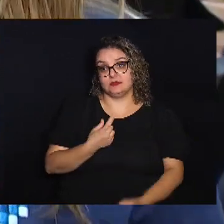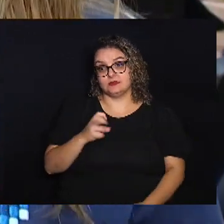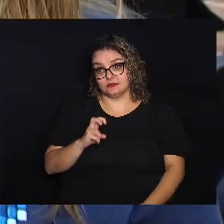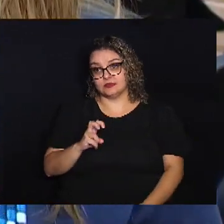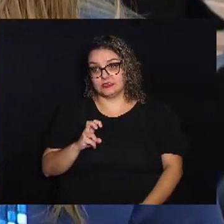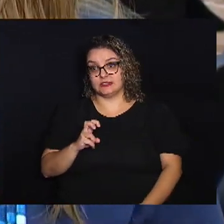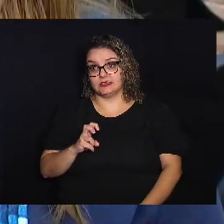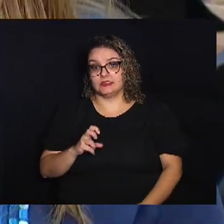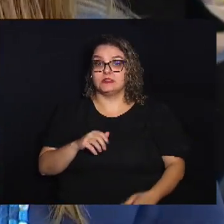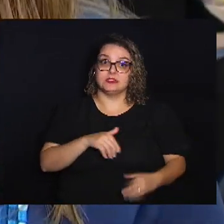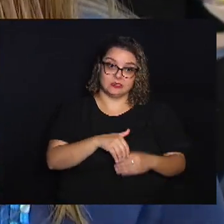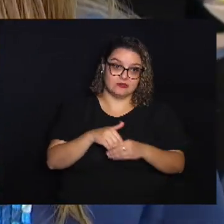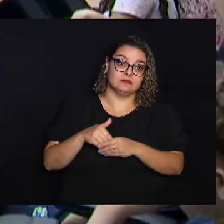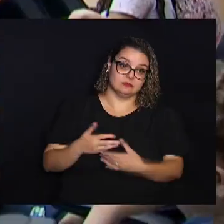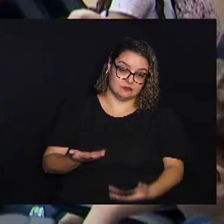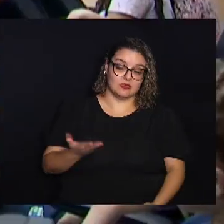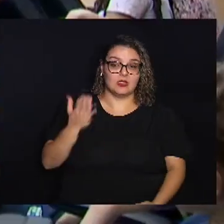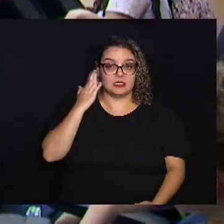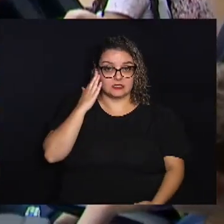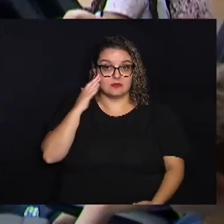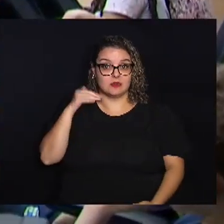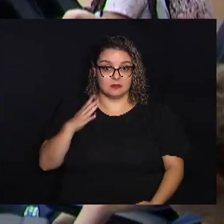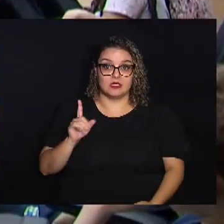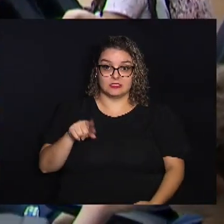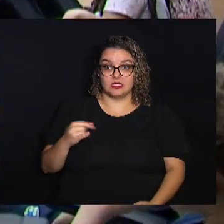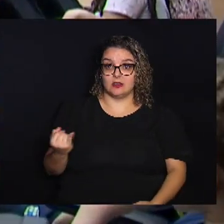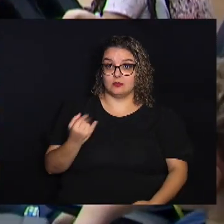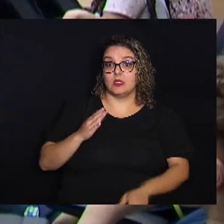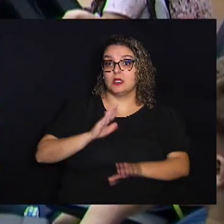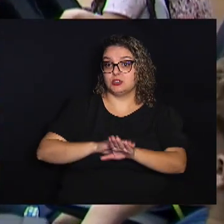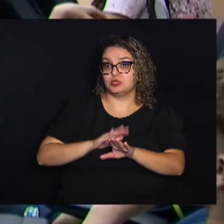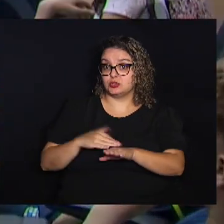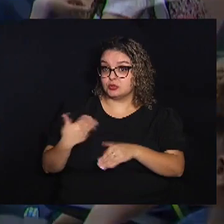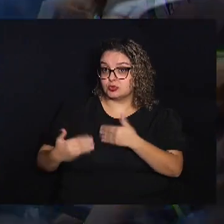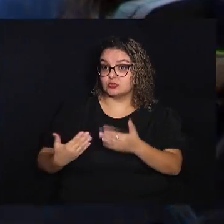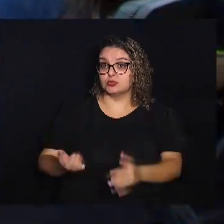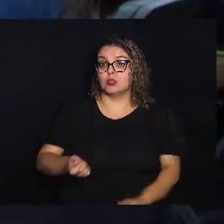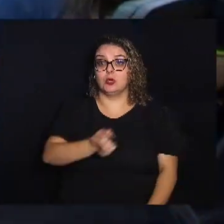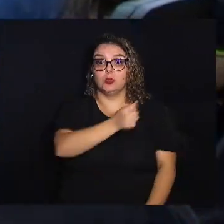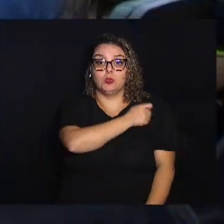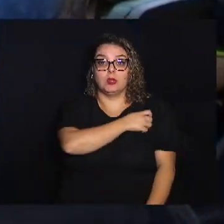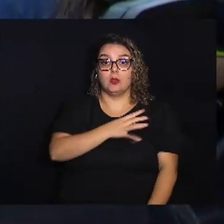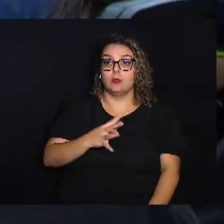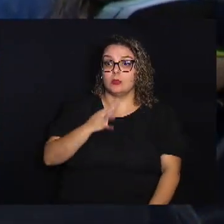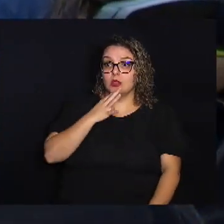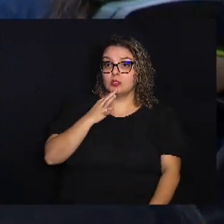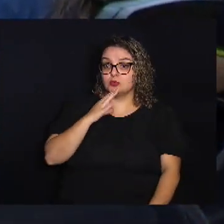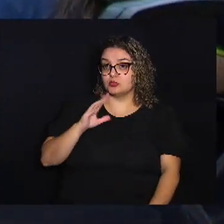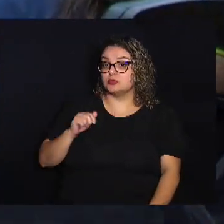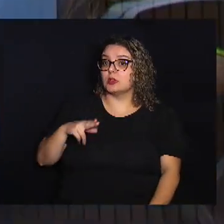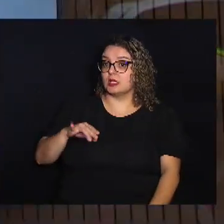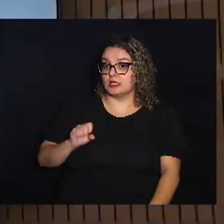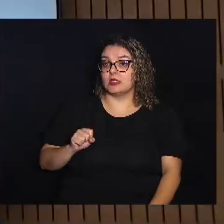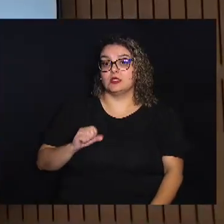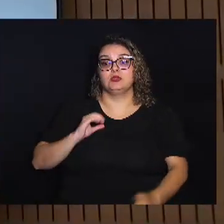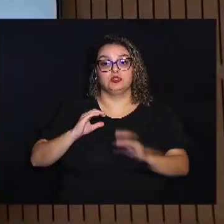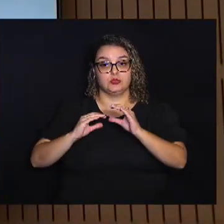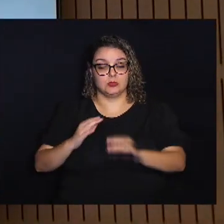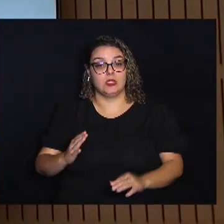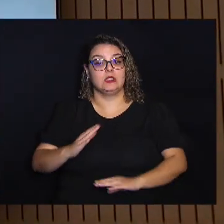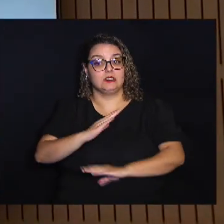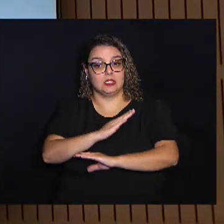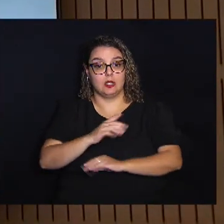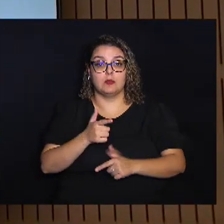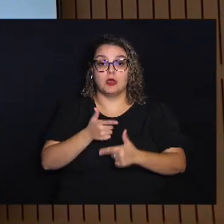saber mais Sobre isso É muito importante Durante as atividades Os alunos conheceram Os canais de comunicação Da Câmara A